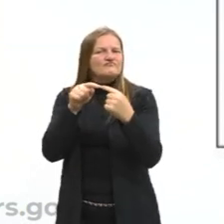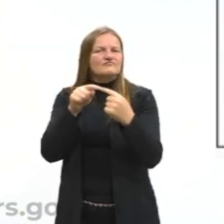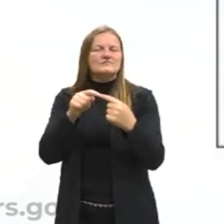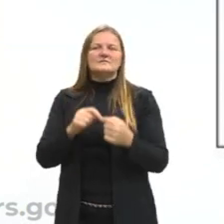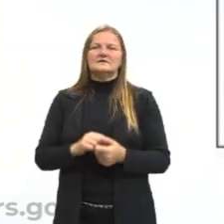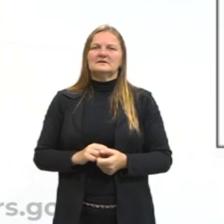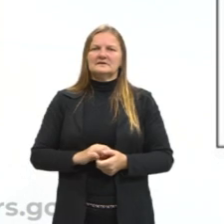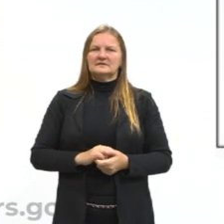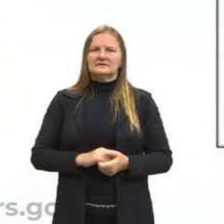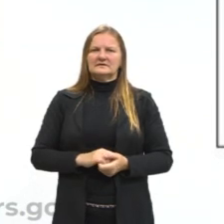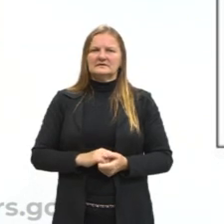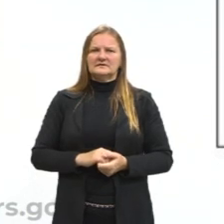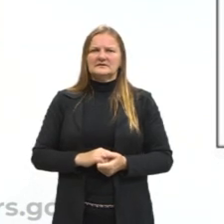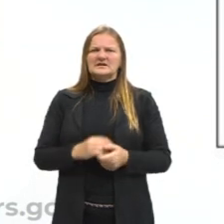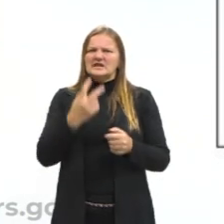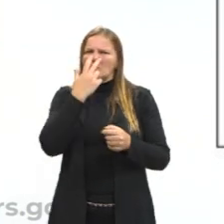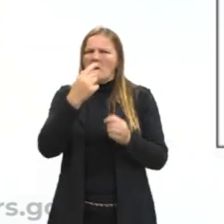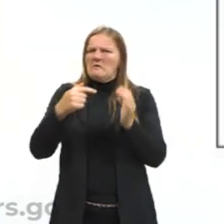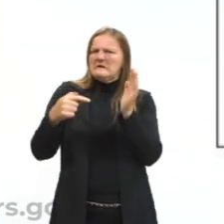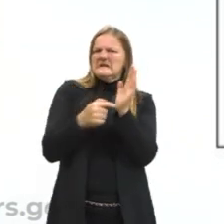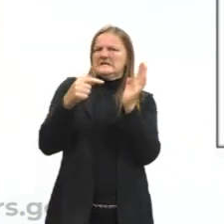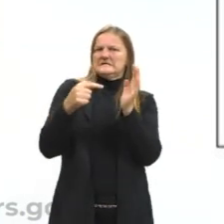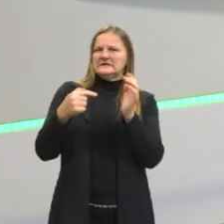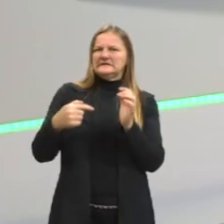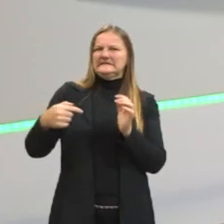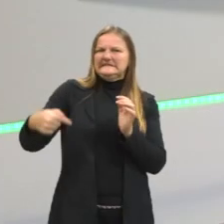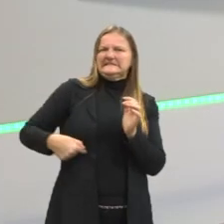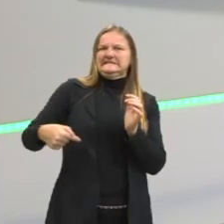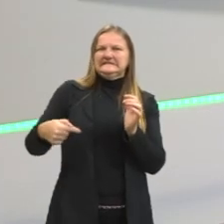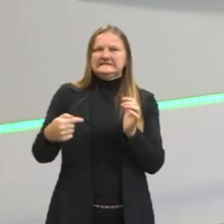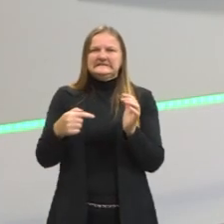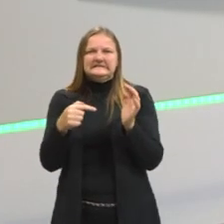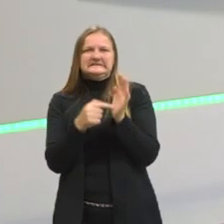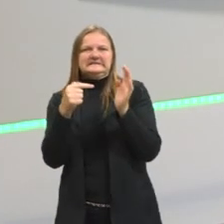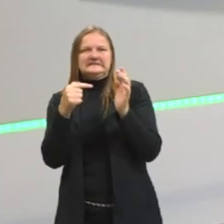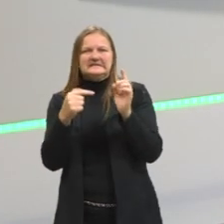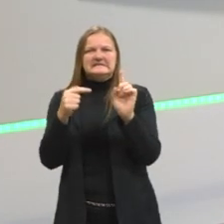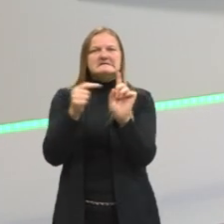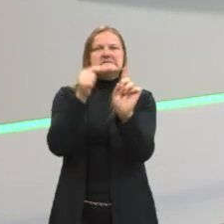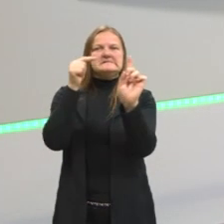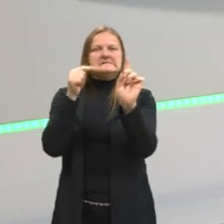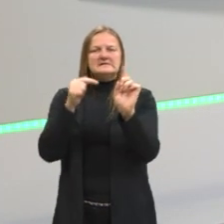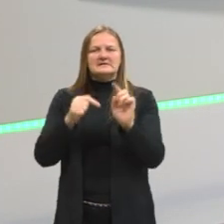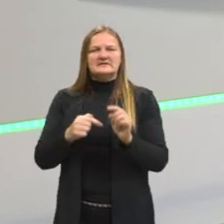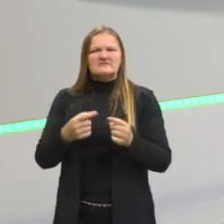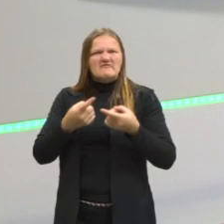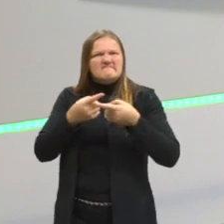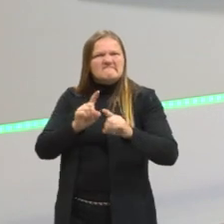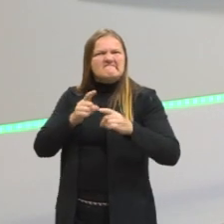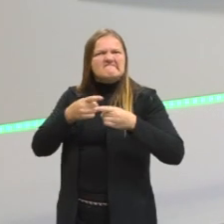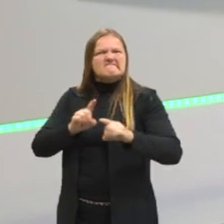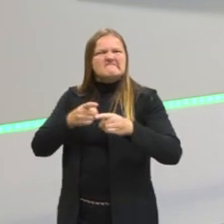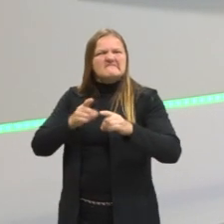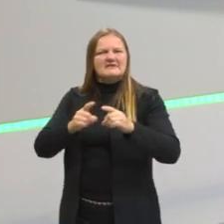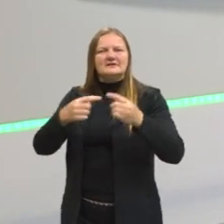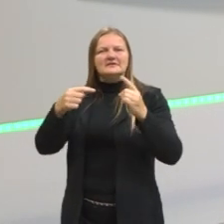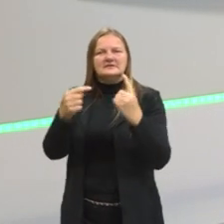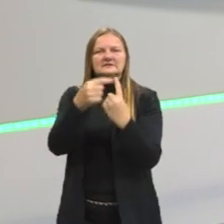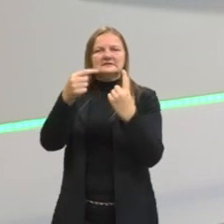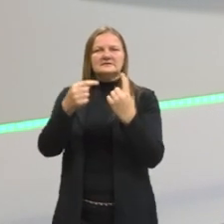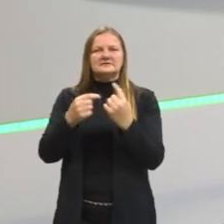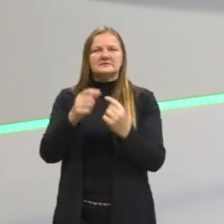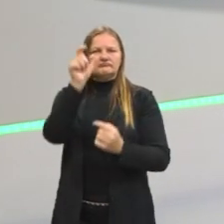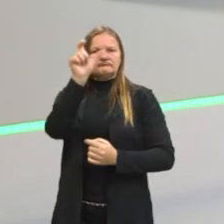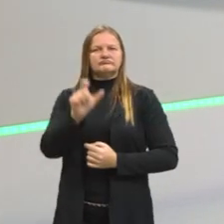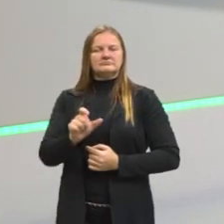exatamente de cutucar o outro. Ela vai ter o objetivo ali de dar aquela ferida no outro, de tirar o